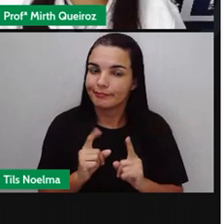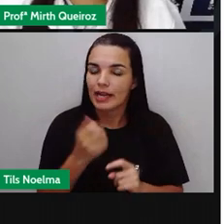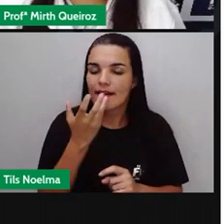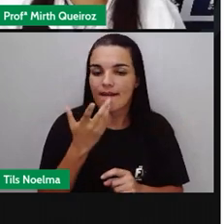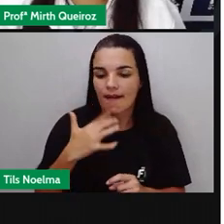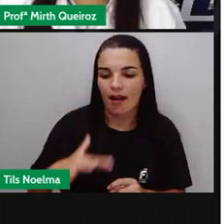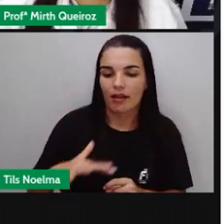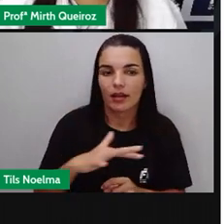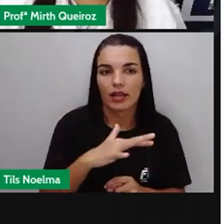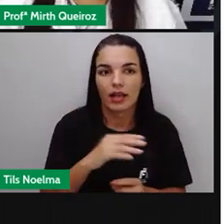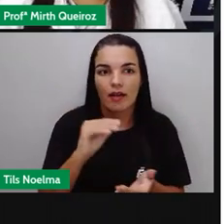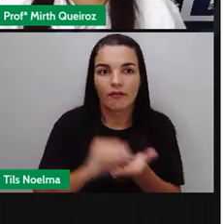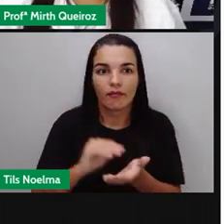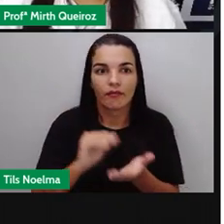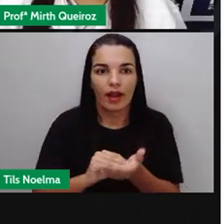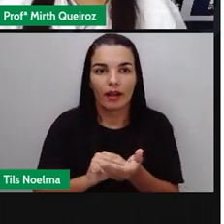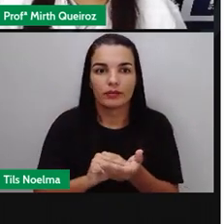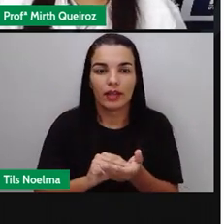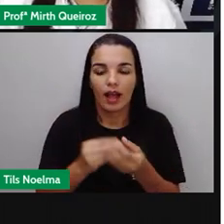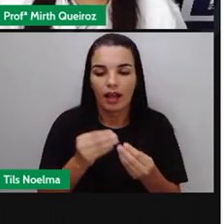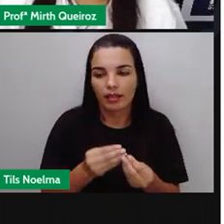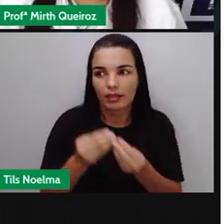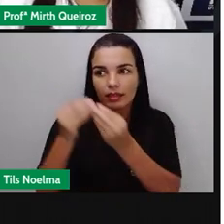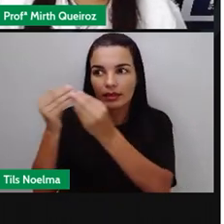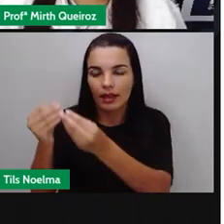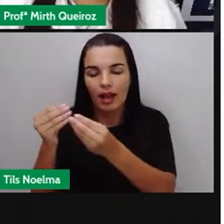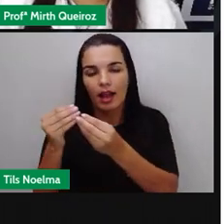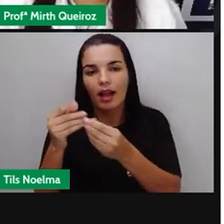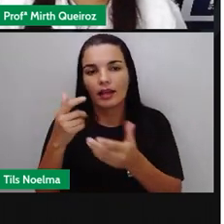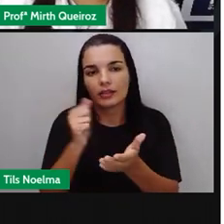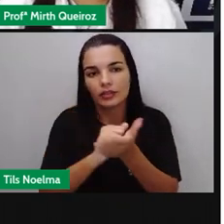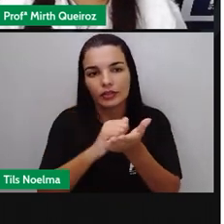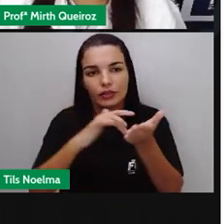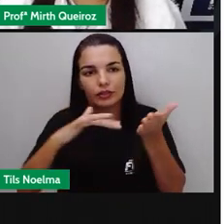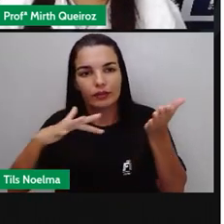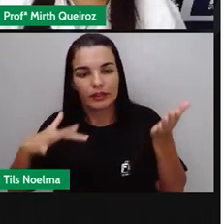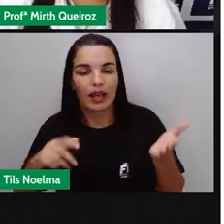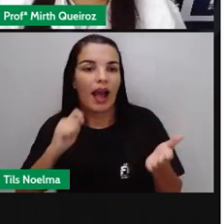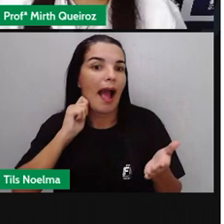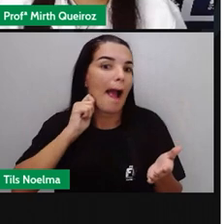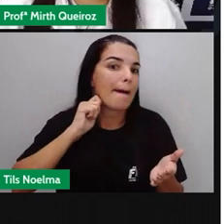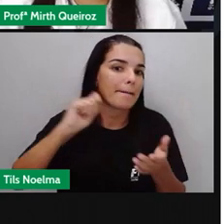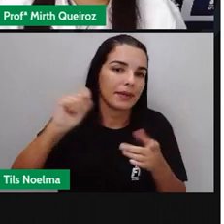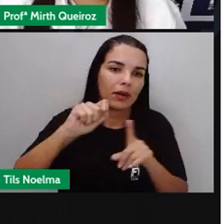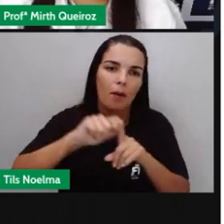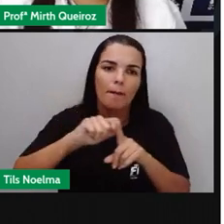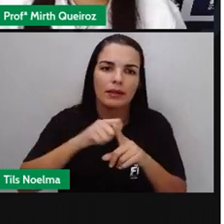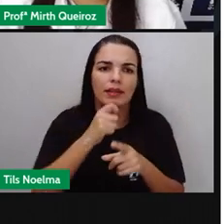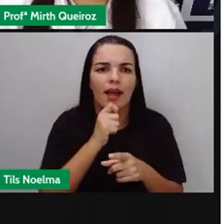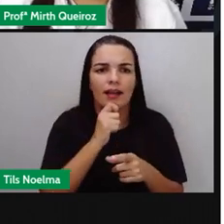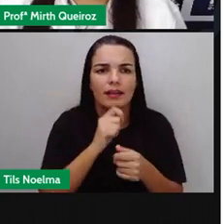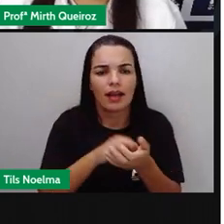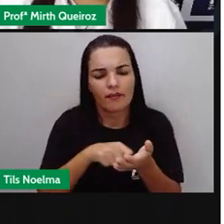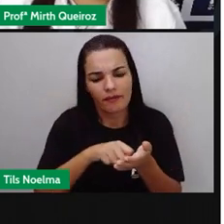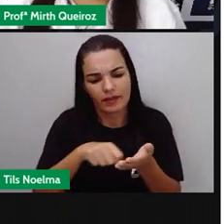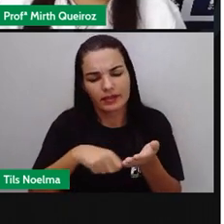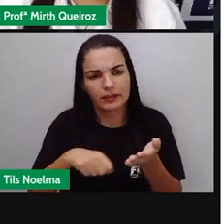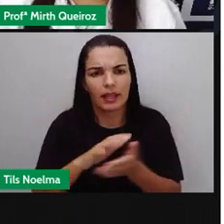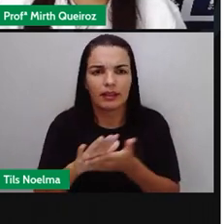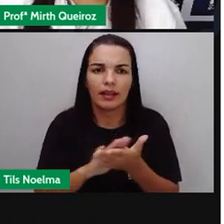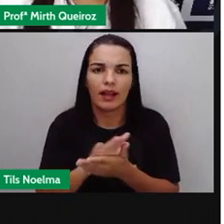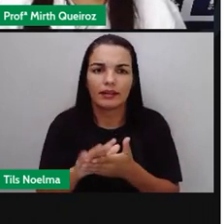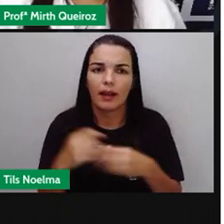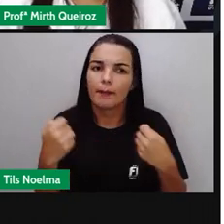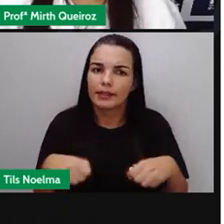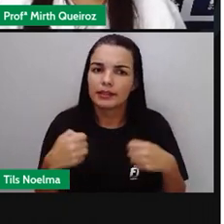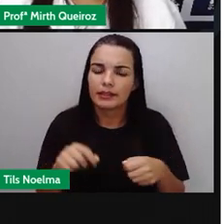no mês de abril ainda. A gente está recebendo muitas queixas em relação a isso. Atualizem aí, e entregue o